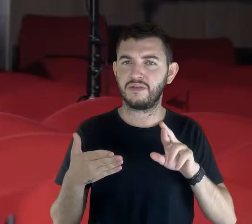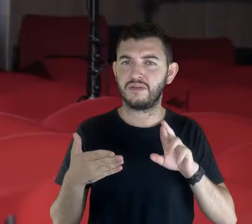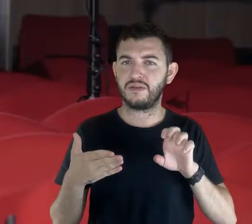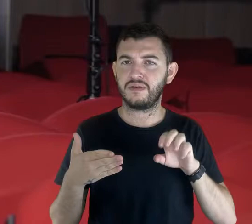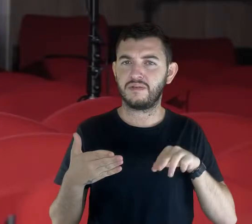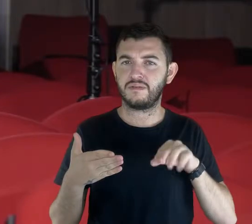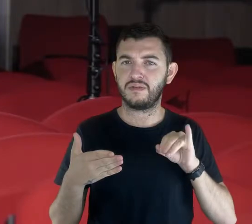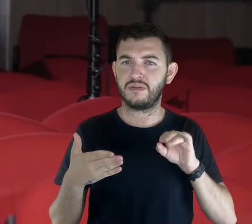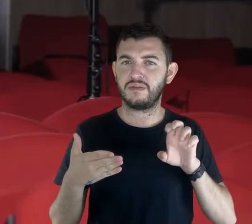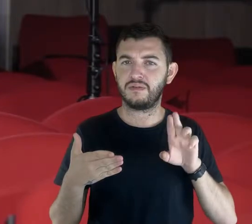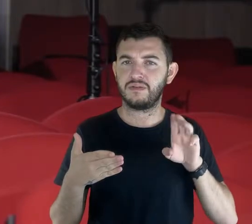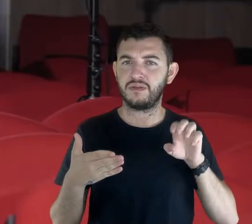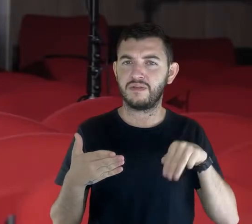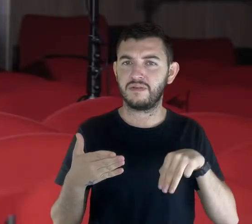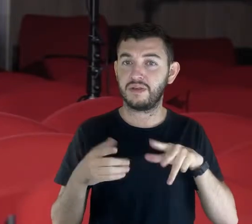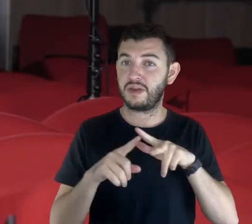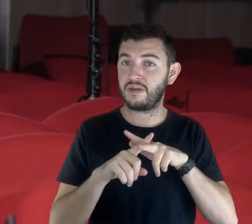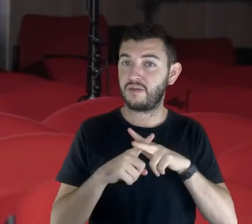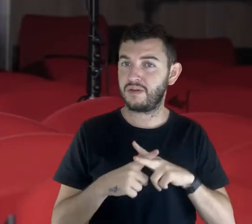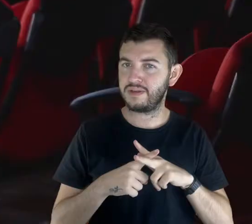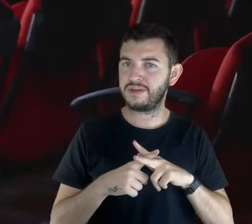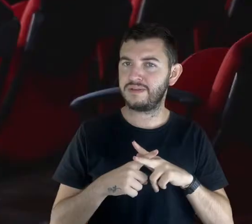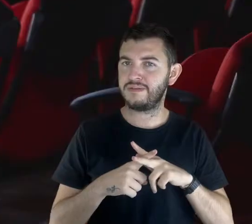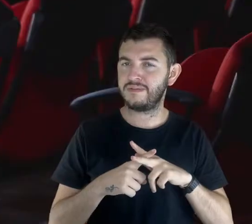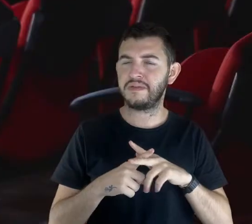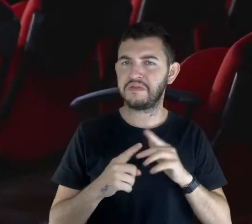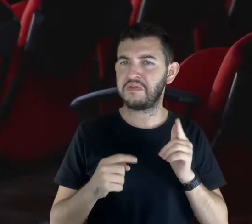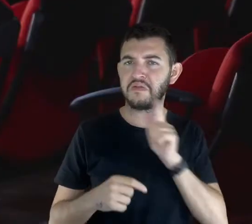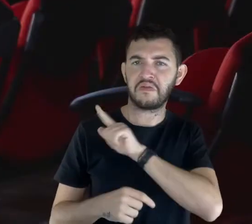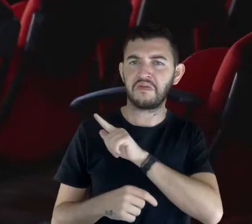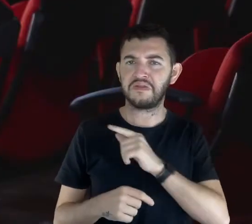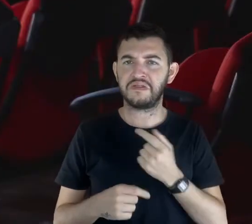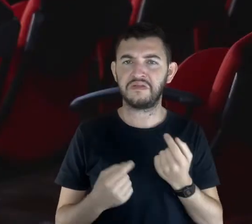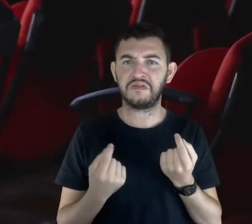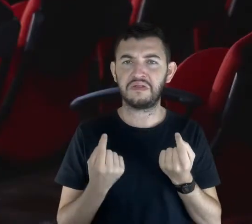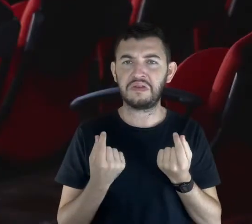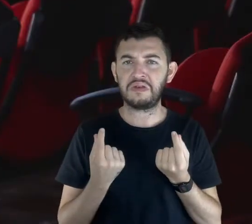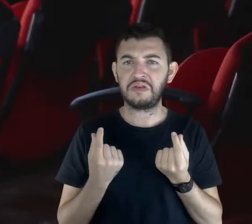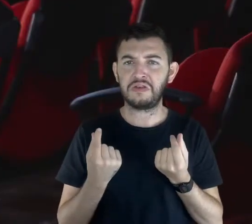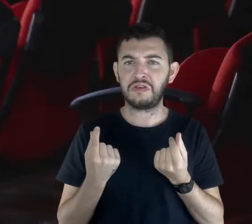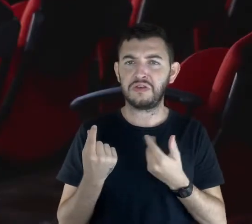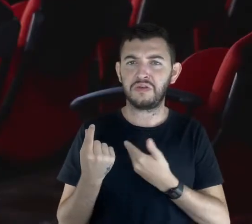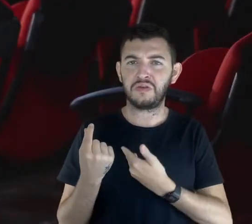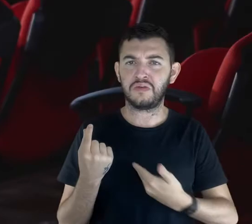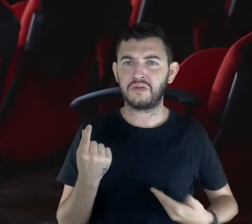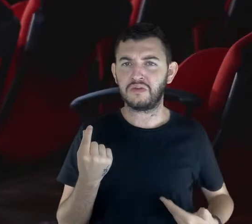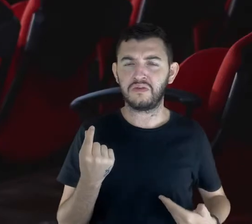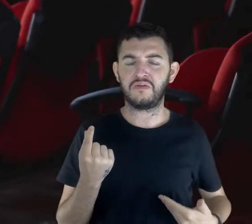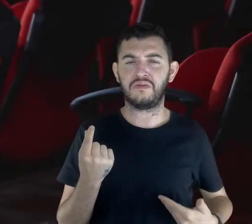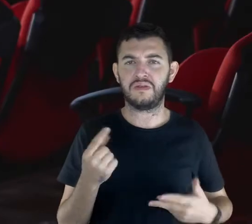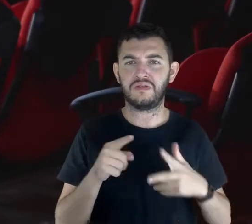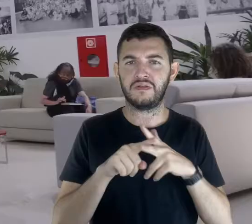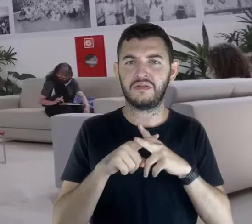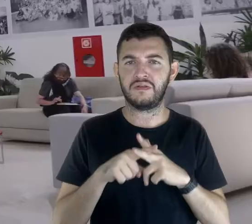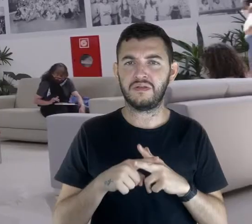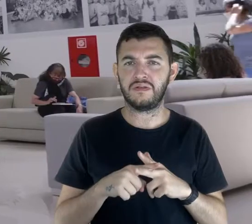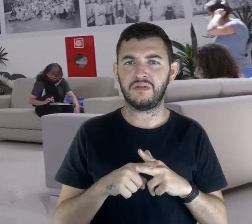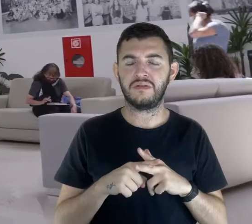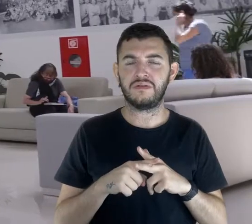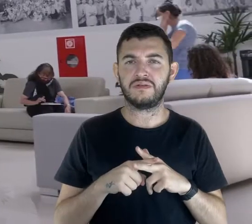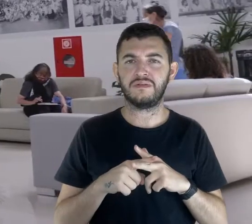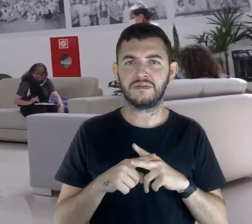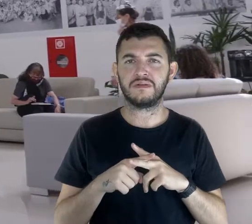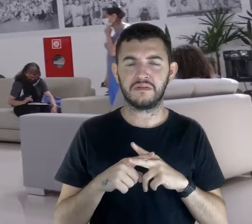a correção da licença-prêmio e tem outro precatório de correção que eu estou aguardando, já